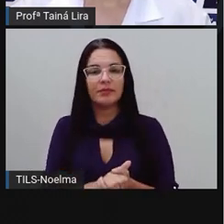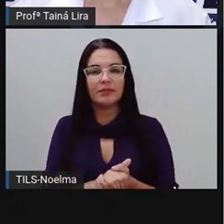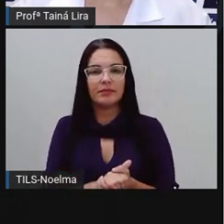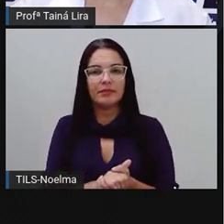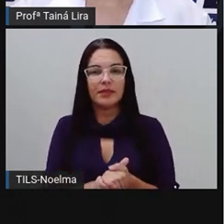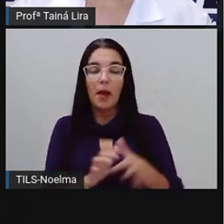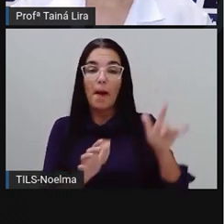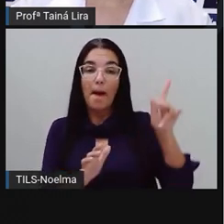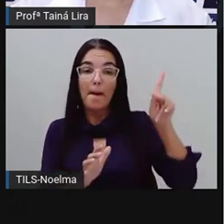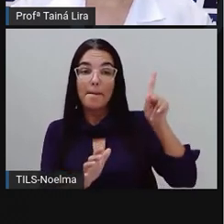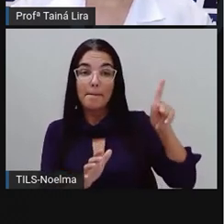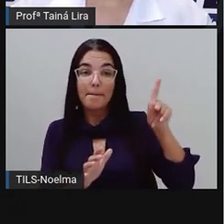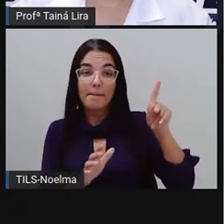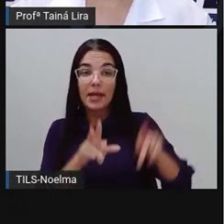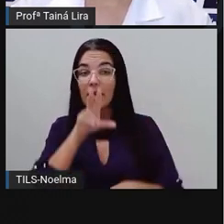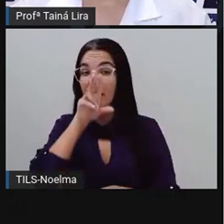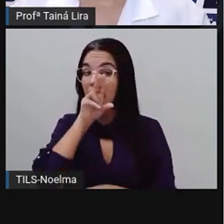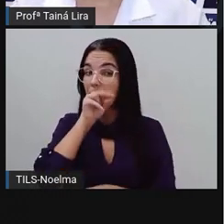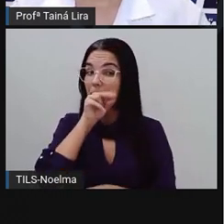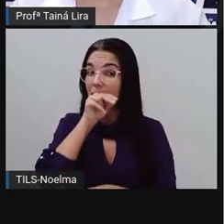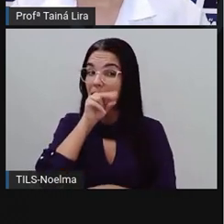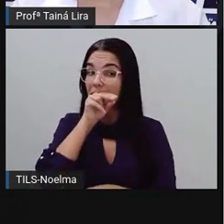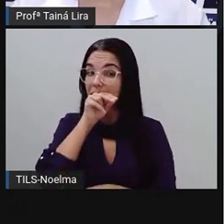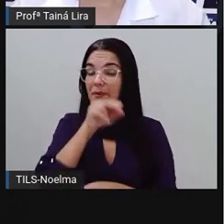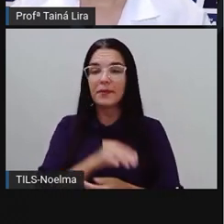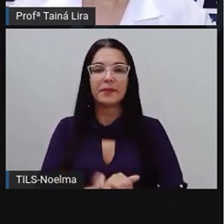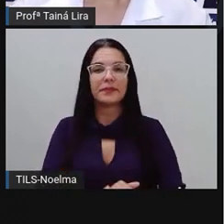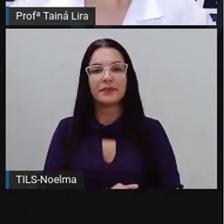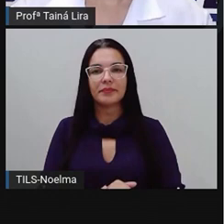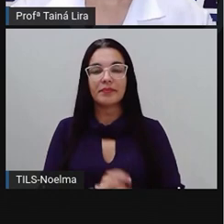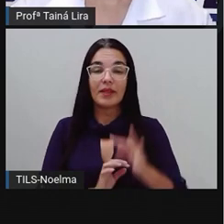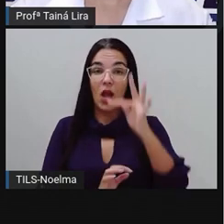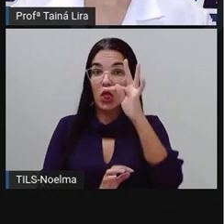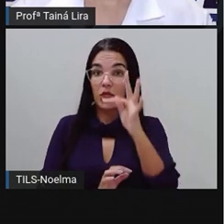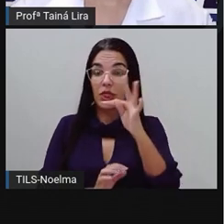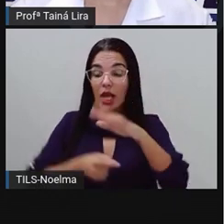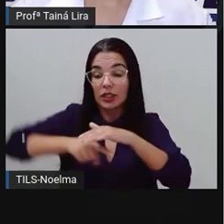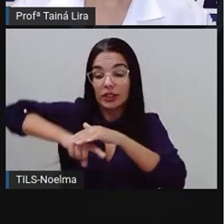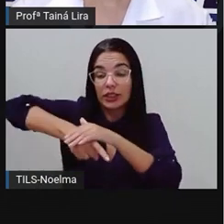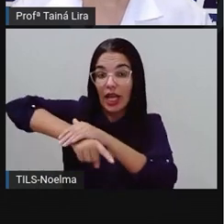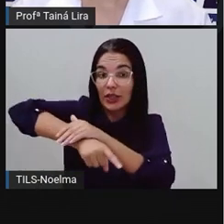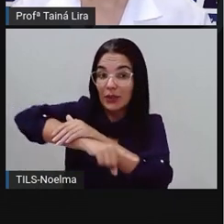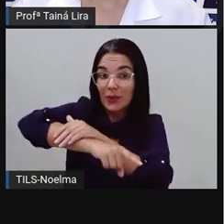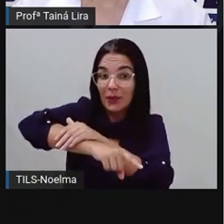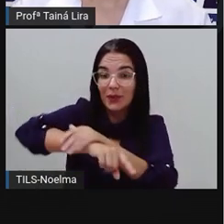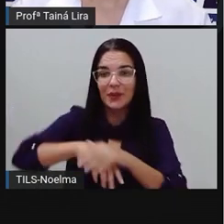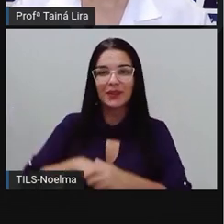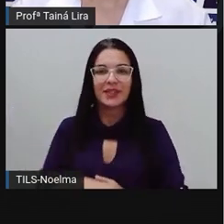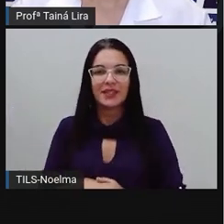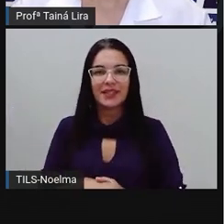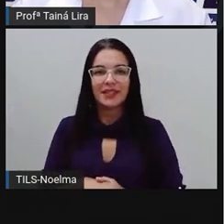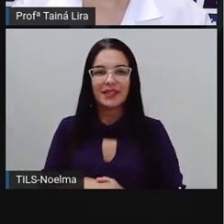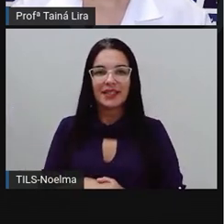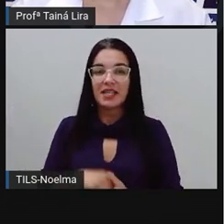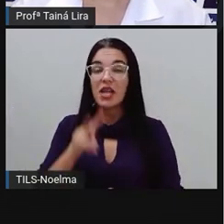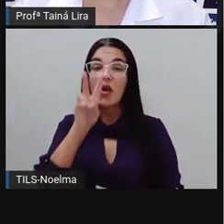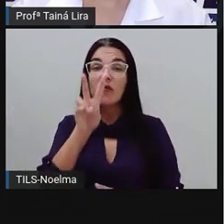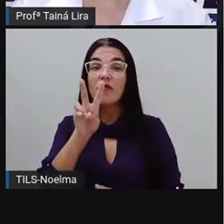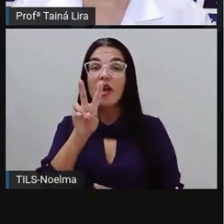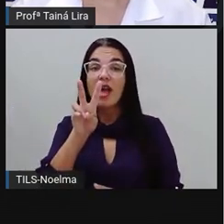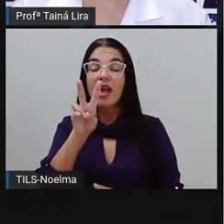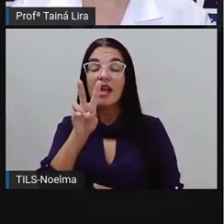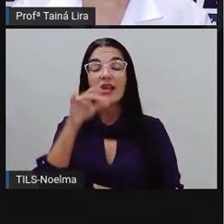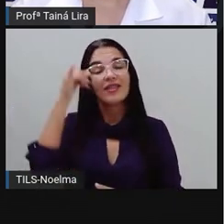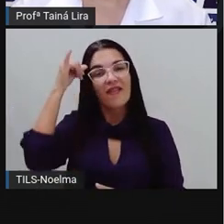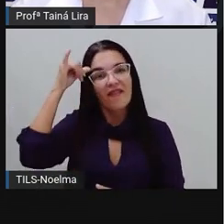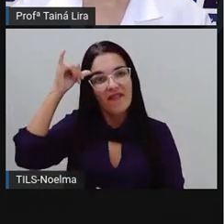O P de pato. O T de tatu. E o V de